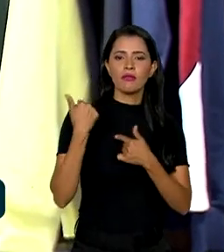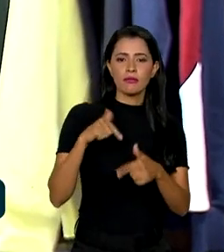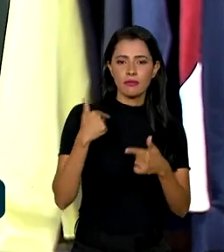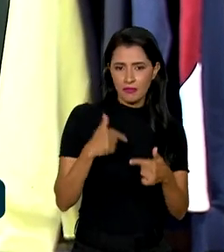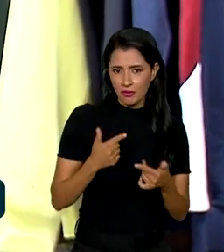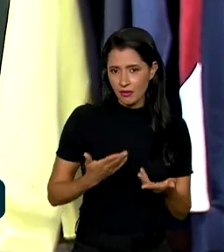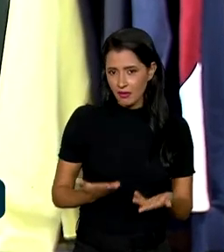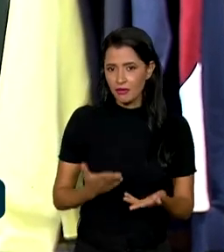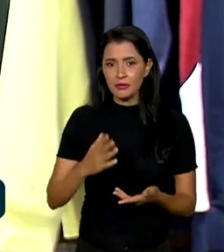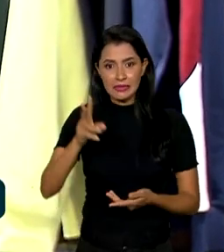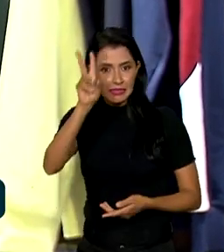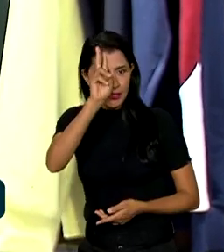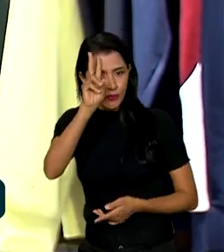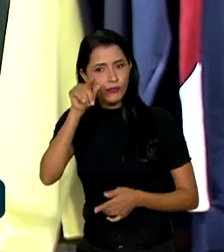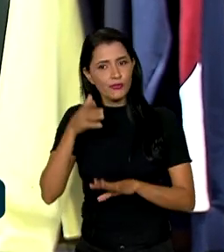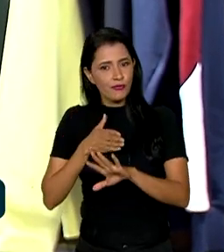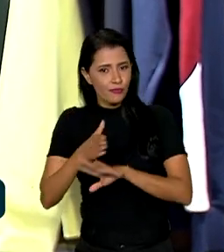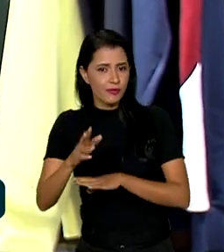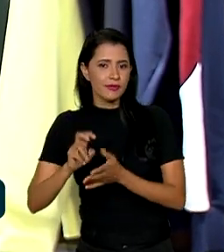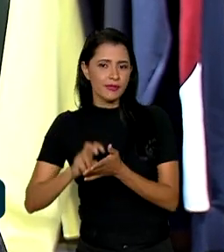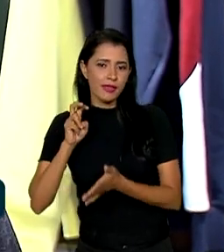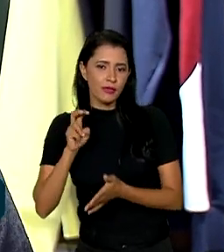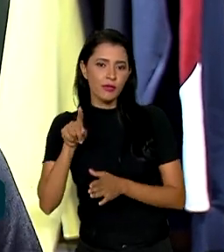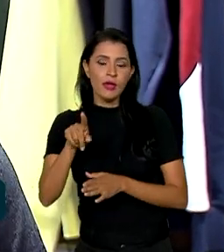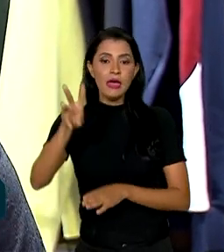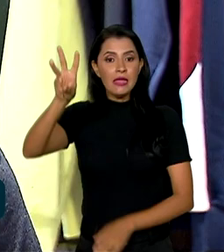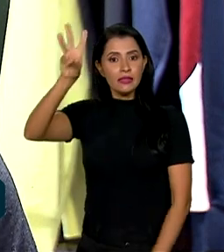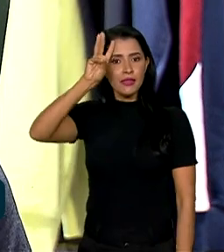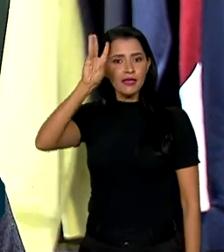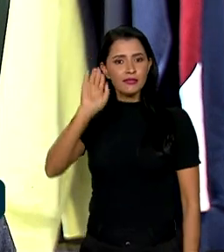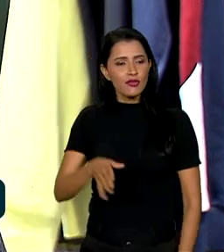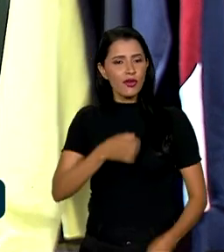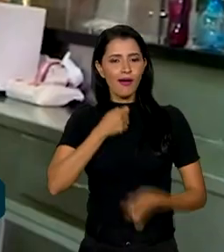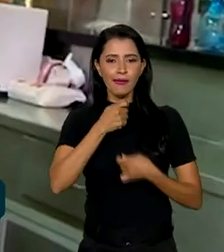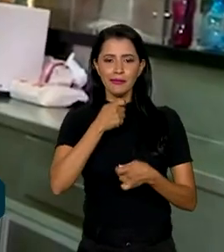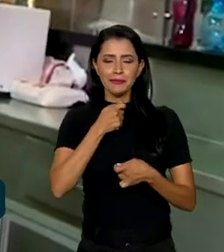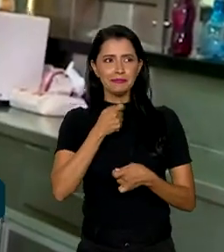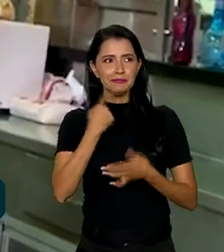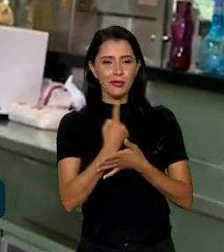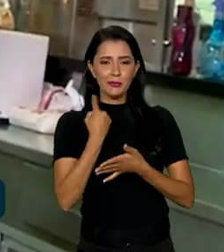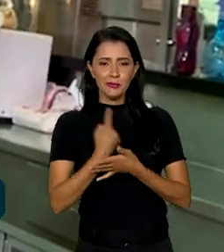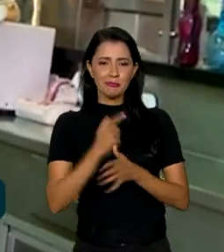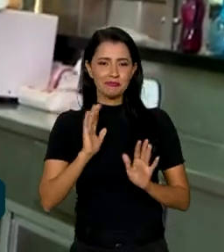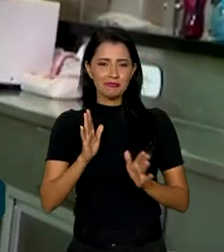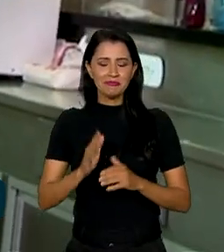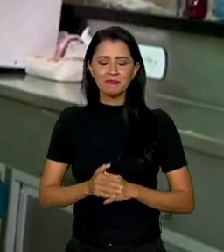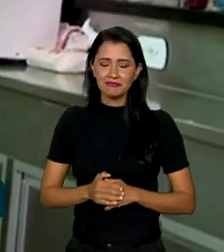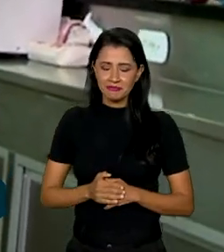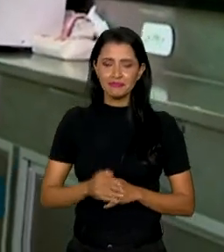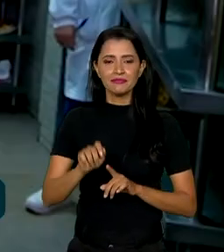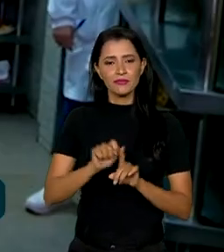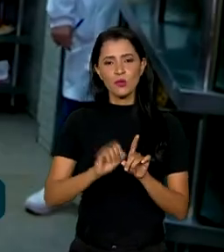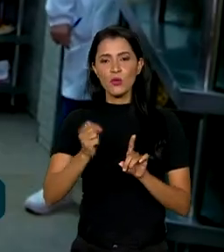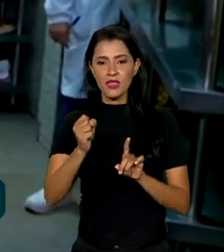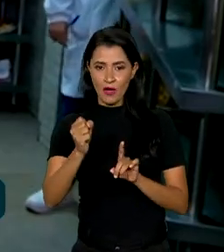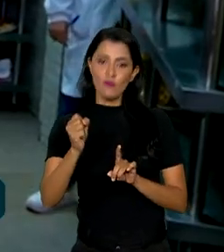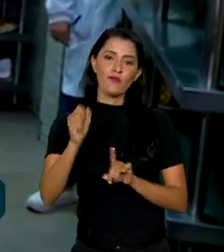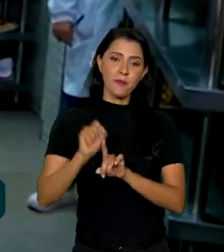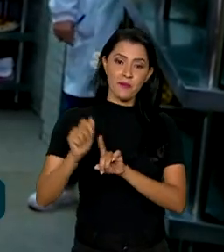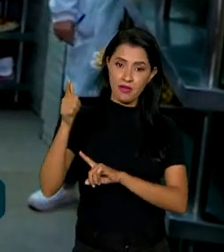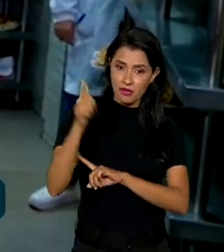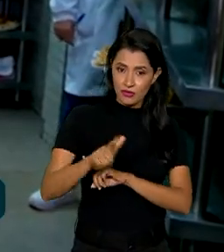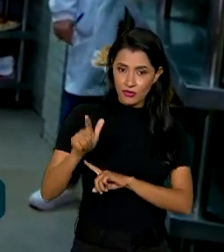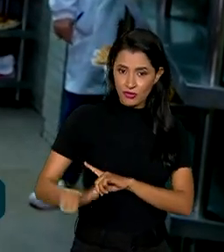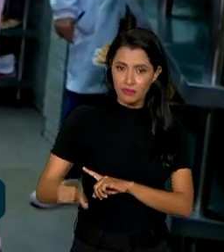na segunda-feira de manhã. Quando eu fui na terça, eu já estava fazendo a entrevista. Pelo oitavo mês consecutivo, o número de